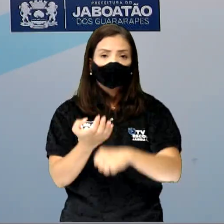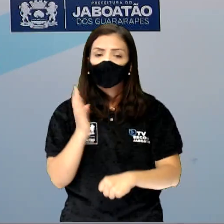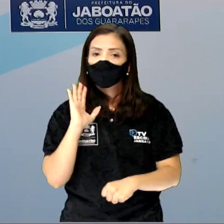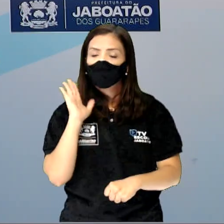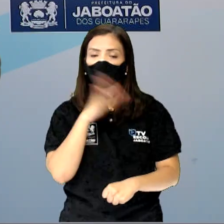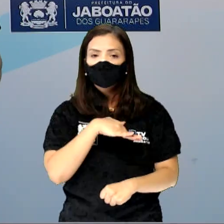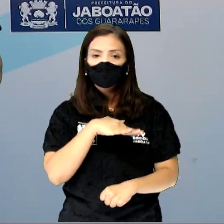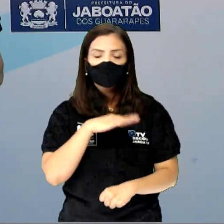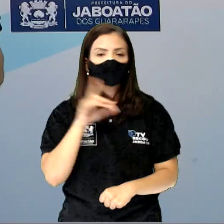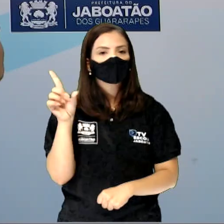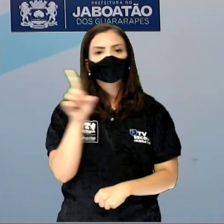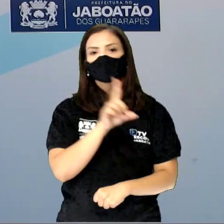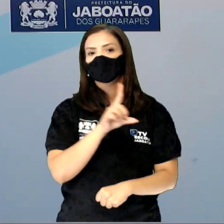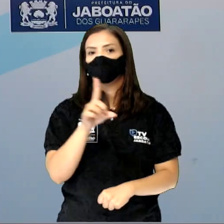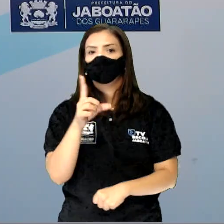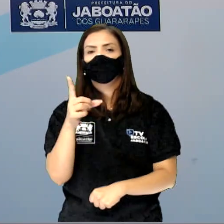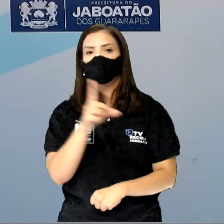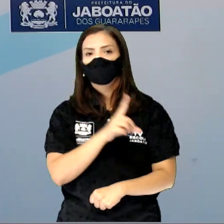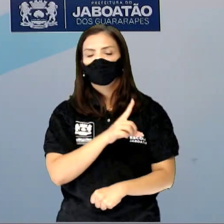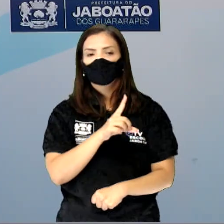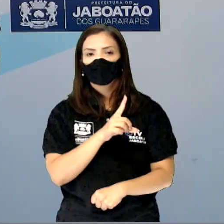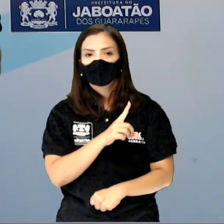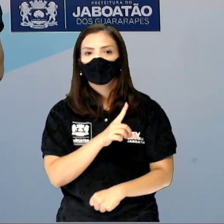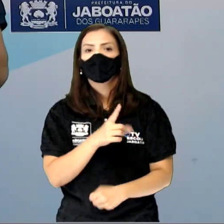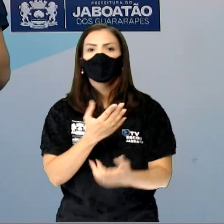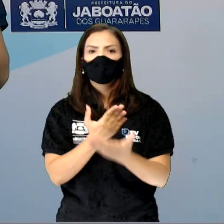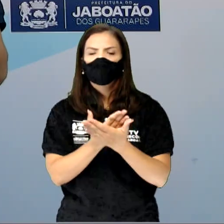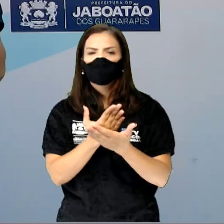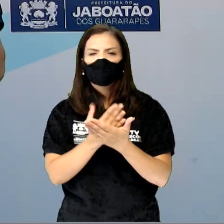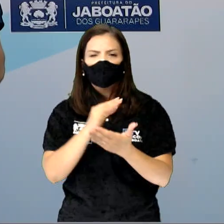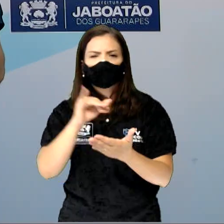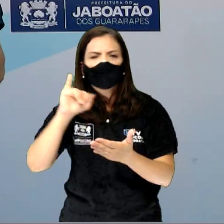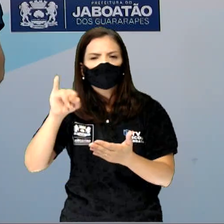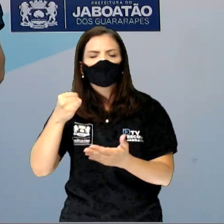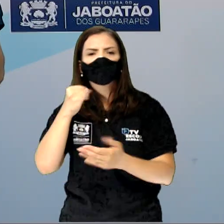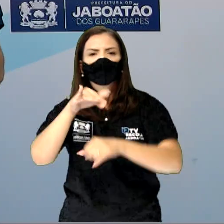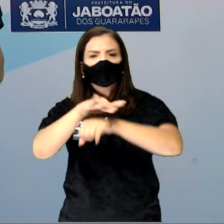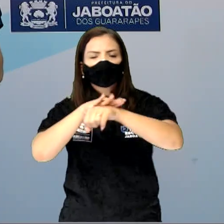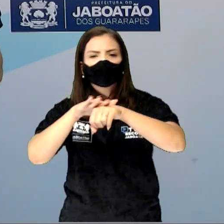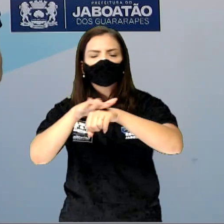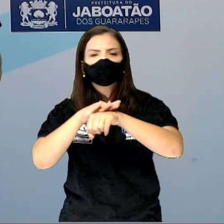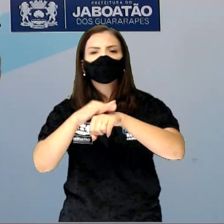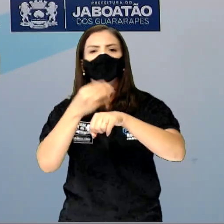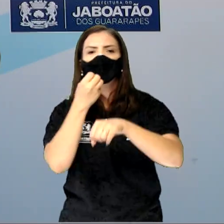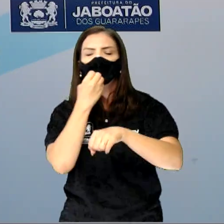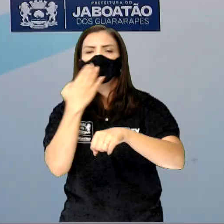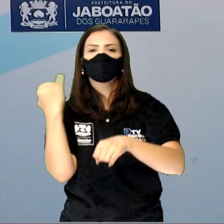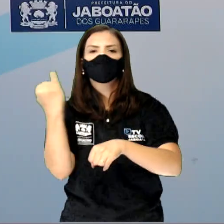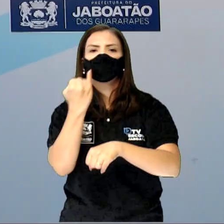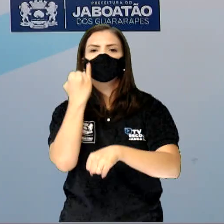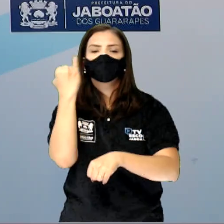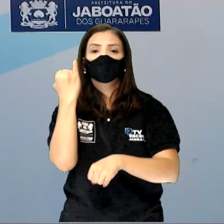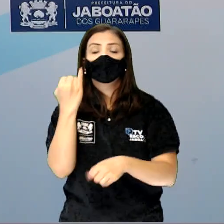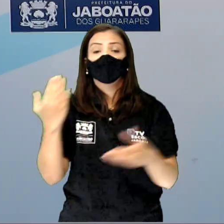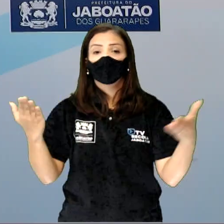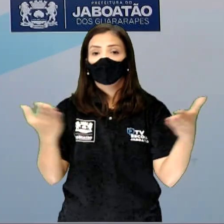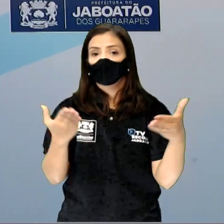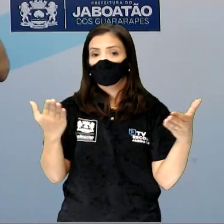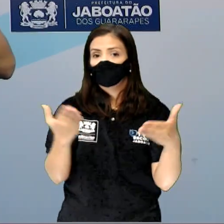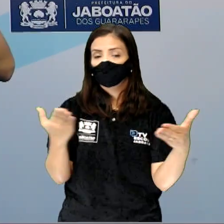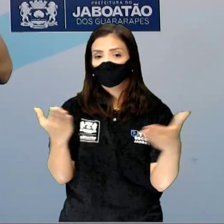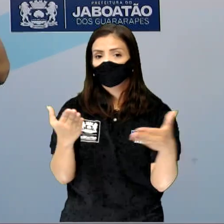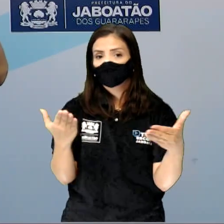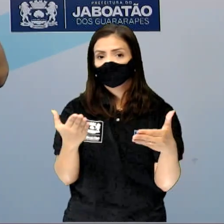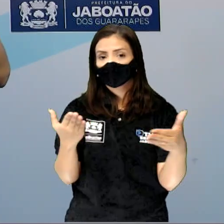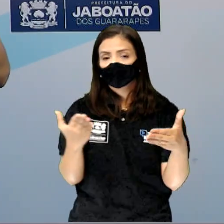Sobre a questão da vacina. Vamos aproveitar esse restinho de aula que a gente ainda tem para falar um pouquinho disso, que é um assunto muito importante. Vocês agora estão entrando